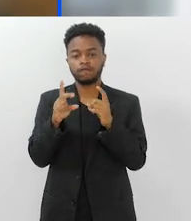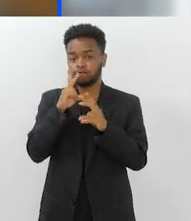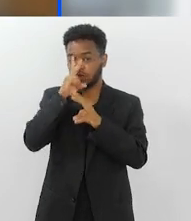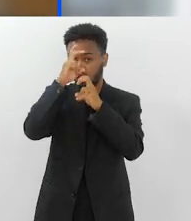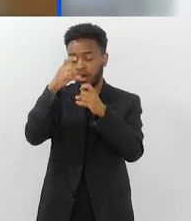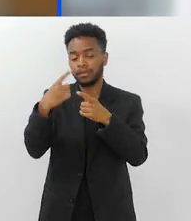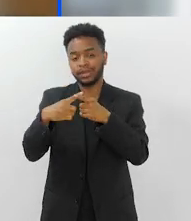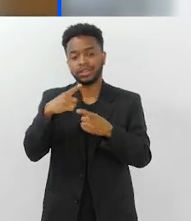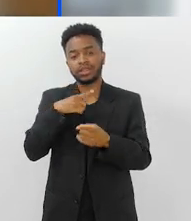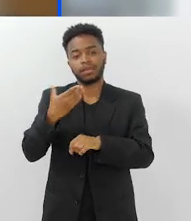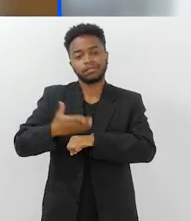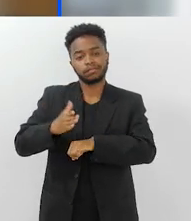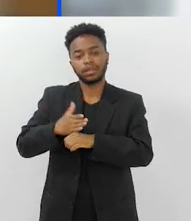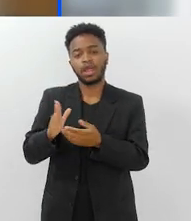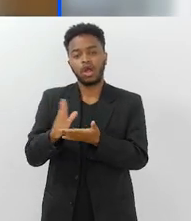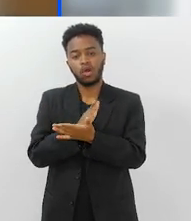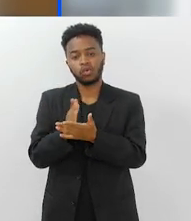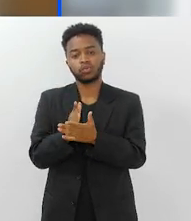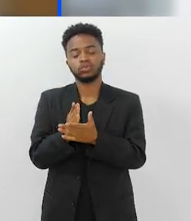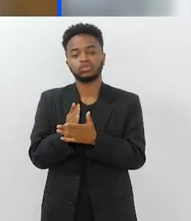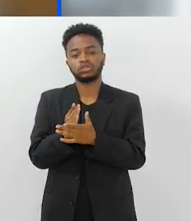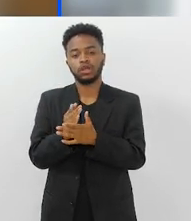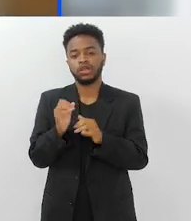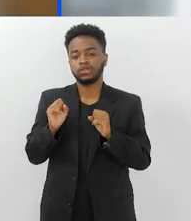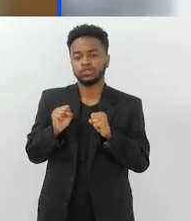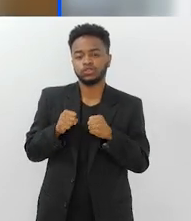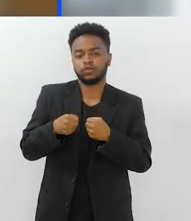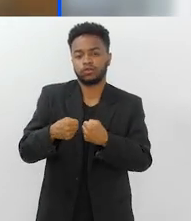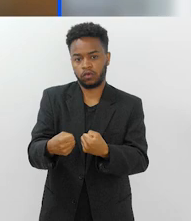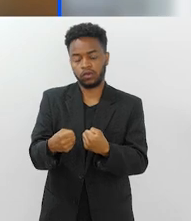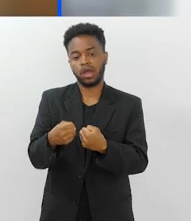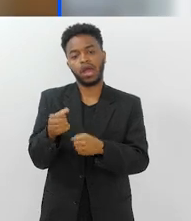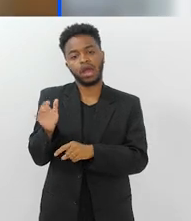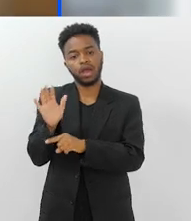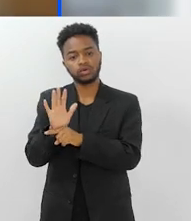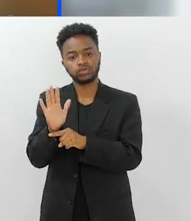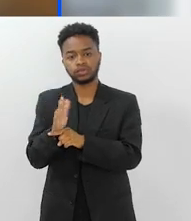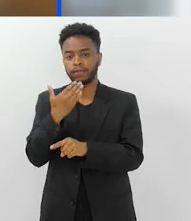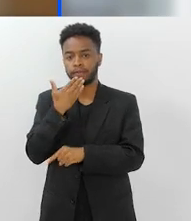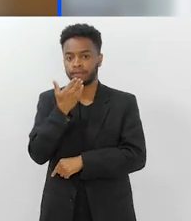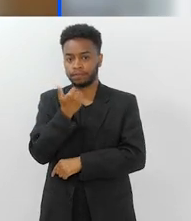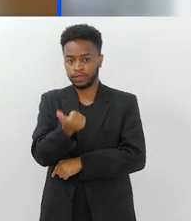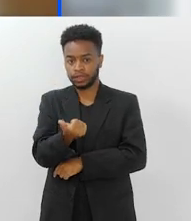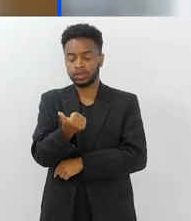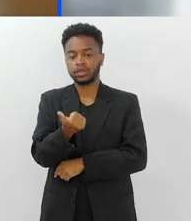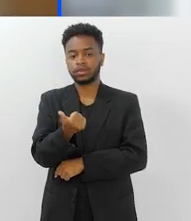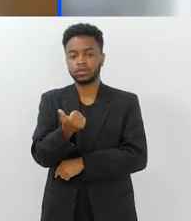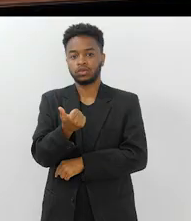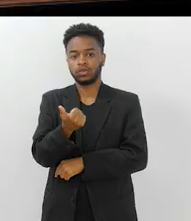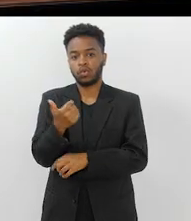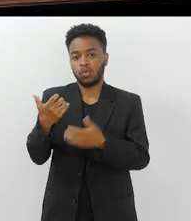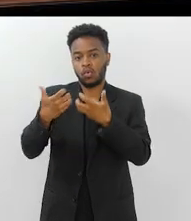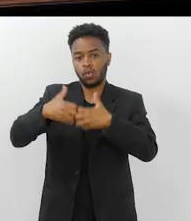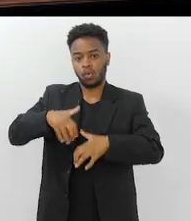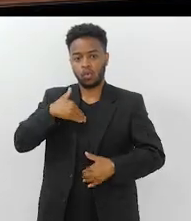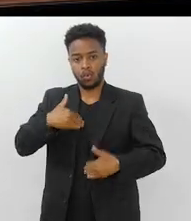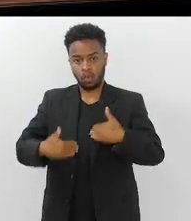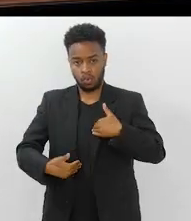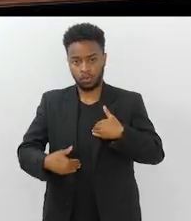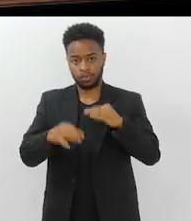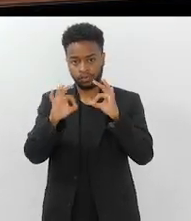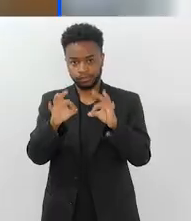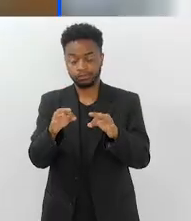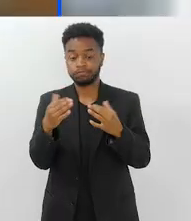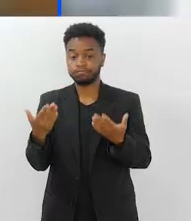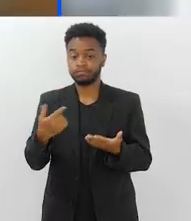muitos exercícios de alongamento e de força que vai contribuir aí para uma melhoria do seu funcionamento do